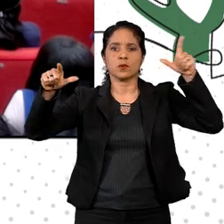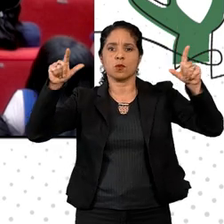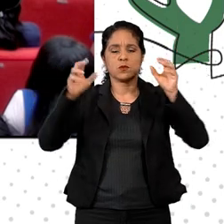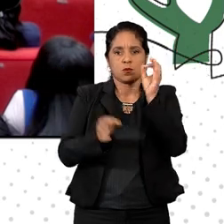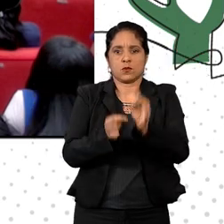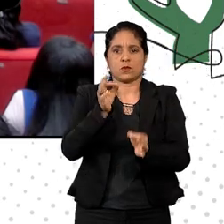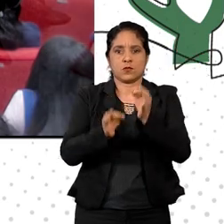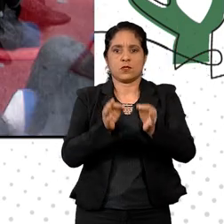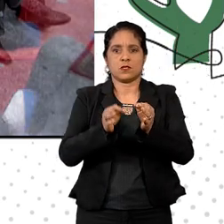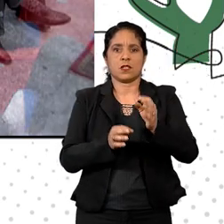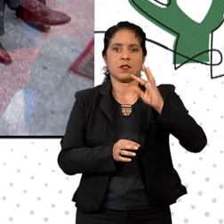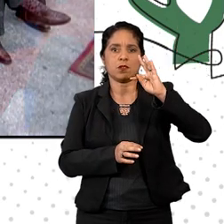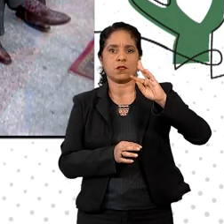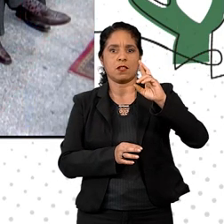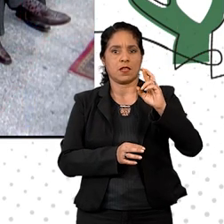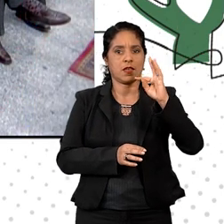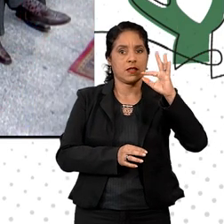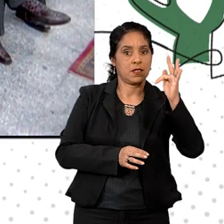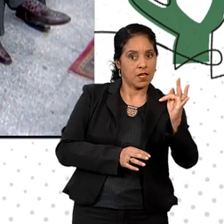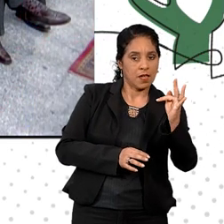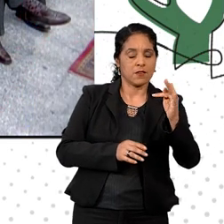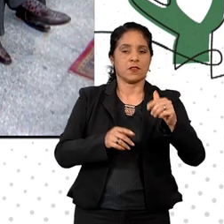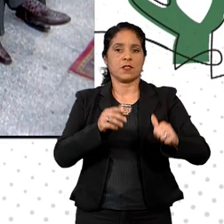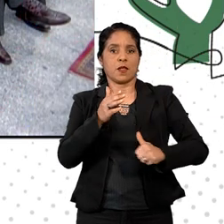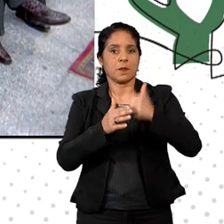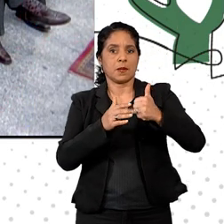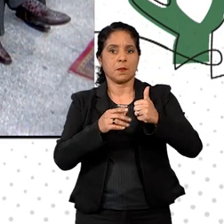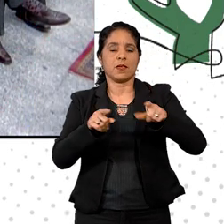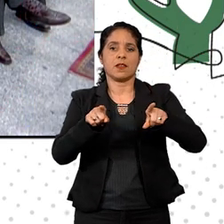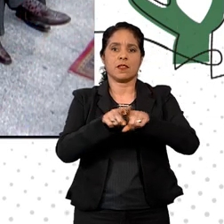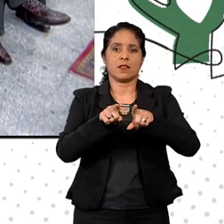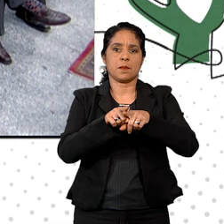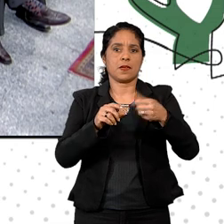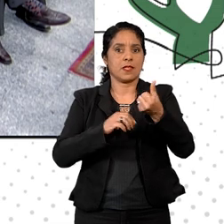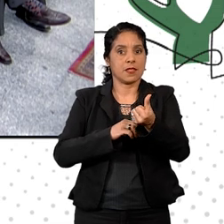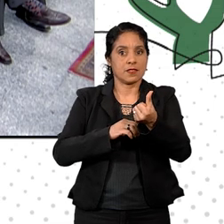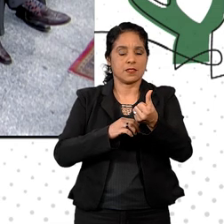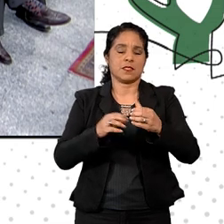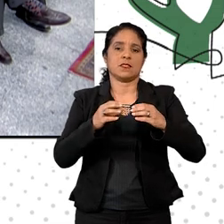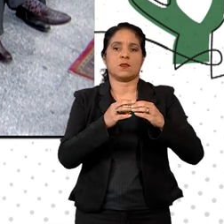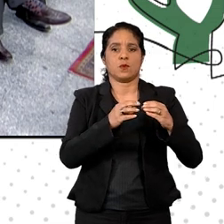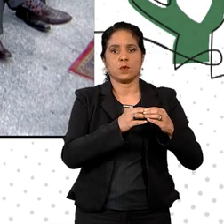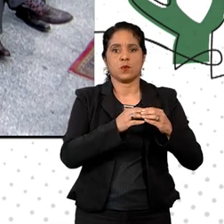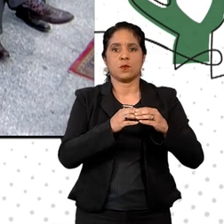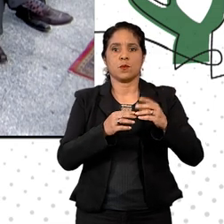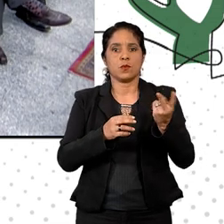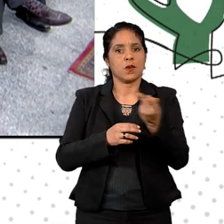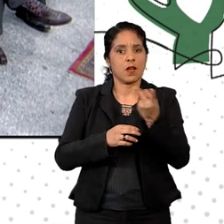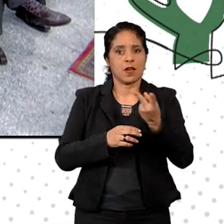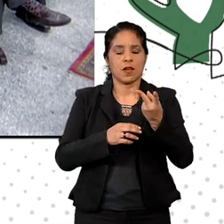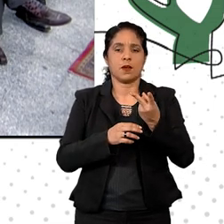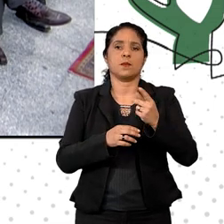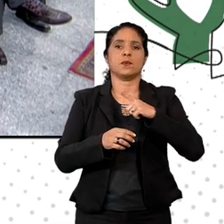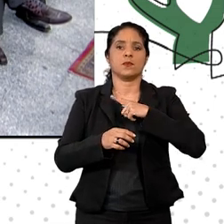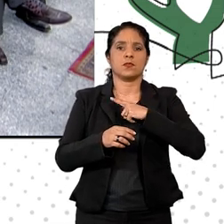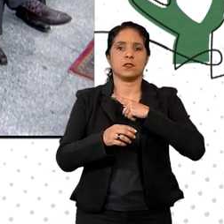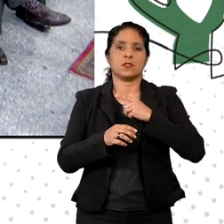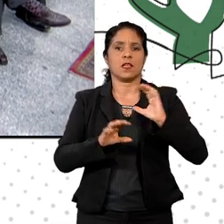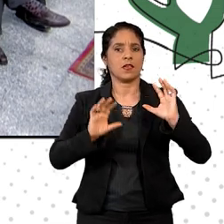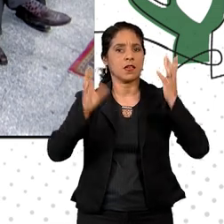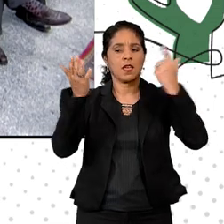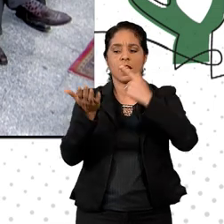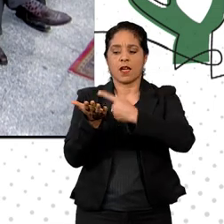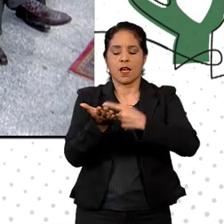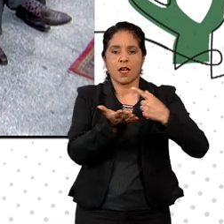como os dos TRF da primeira região e do TRF da sexta região, ambos mediante celebração de